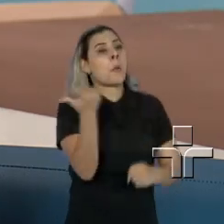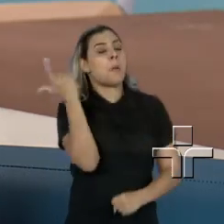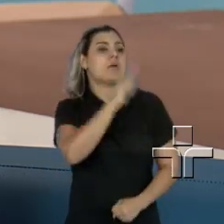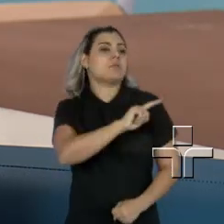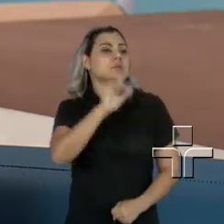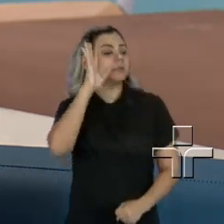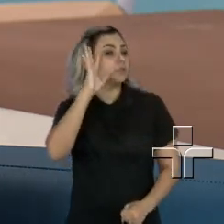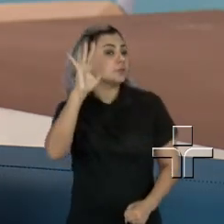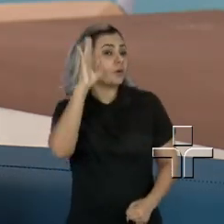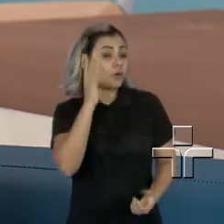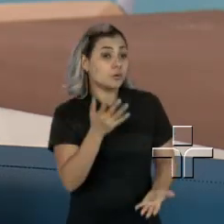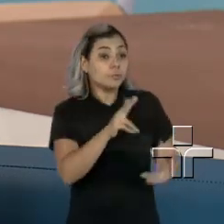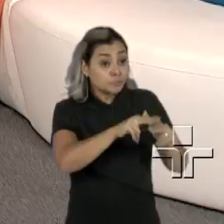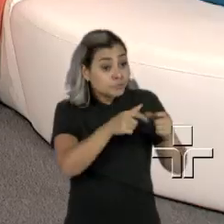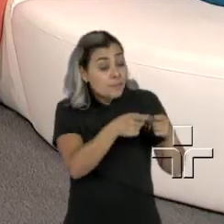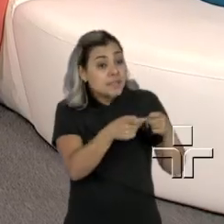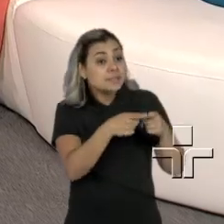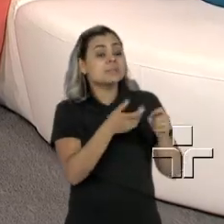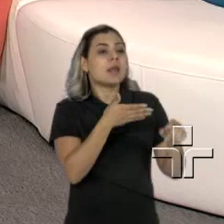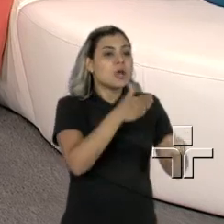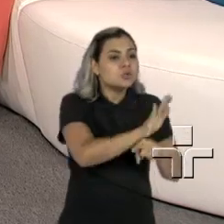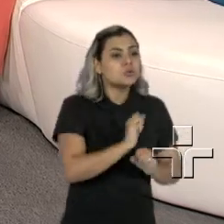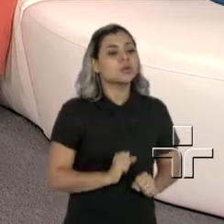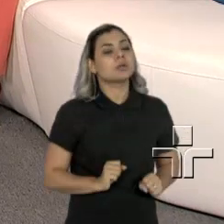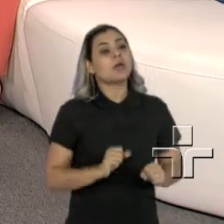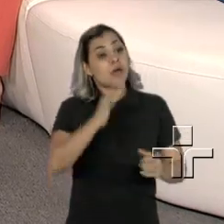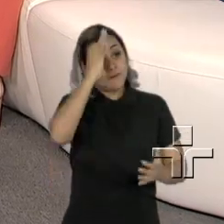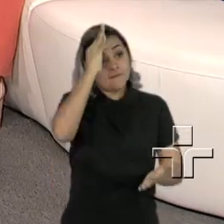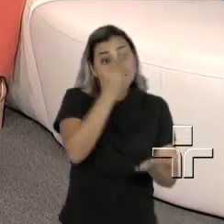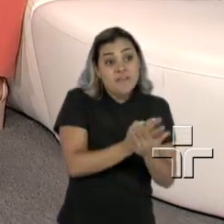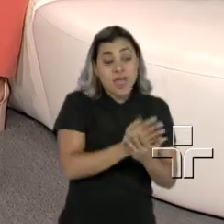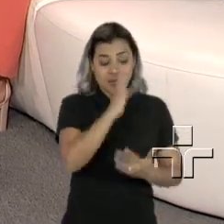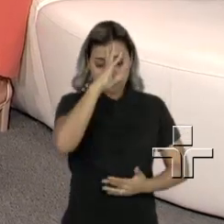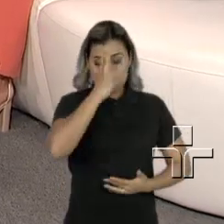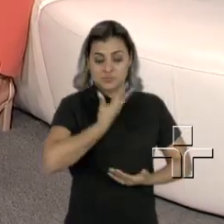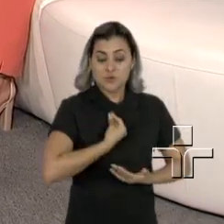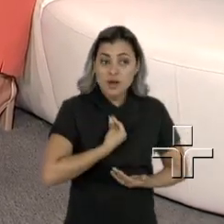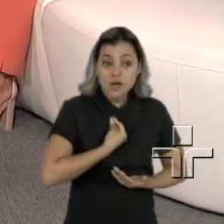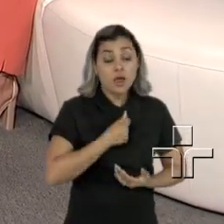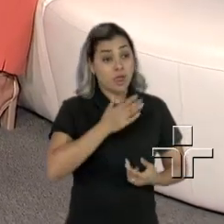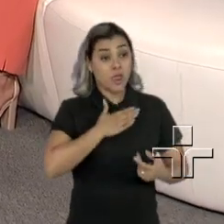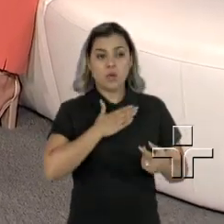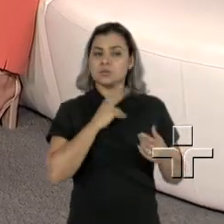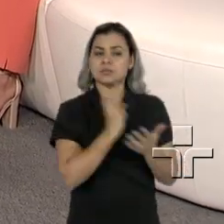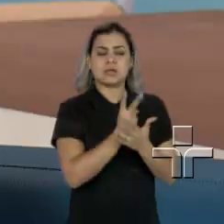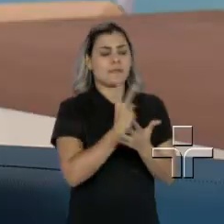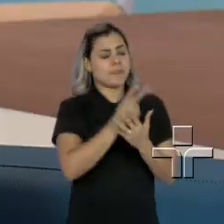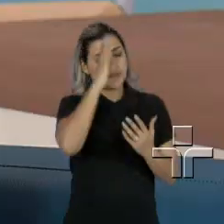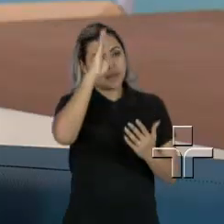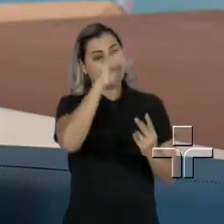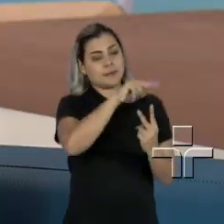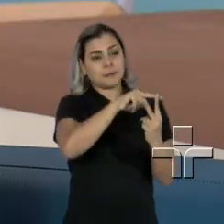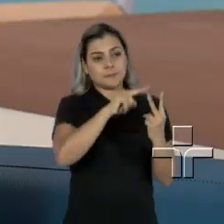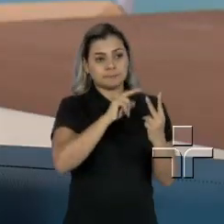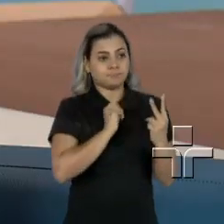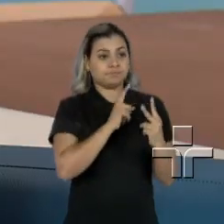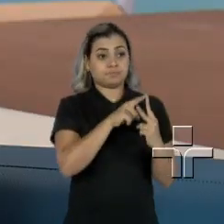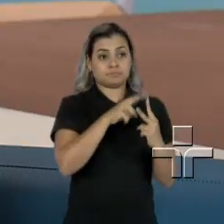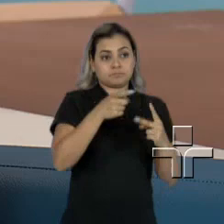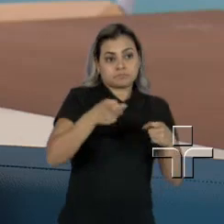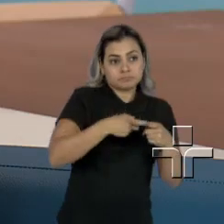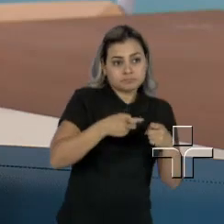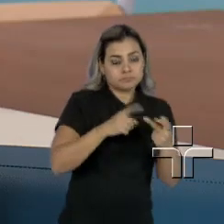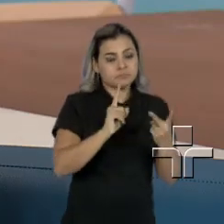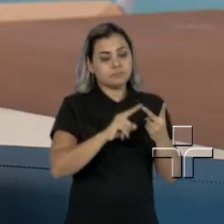sonho. Por isso está aí a medicina, a fé, a espiritualidade. Eu me ancorei na medicina e na